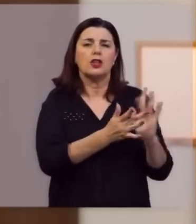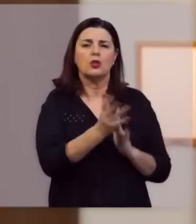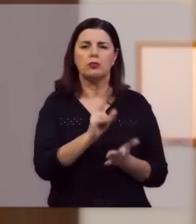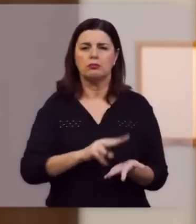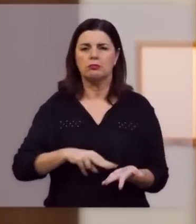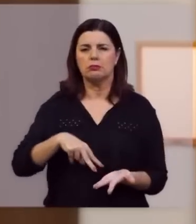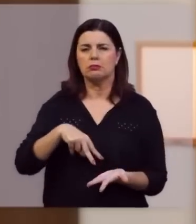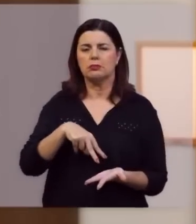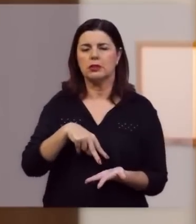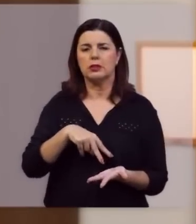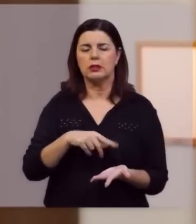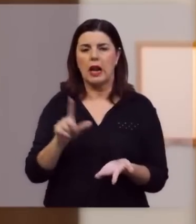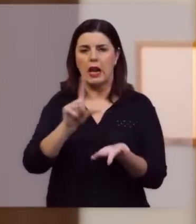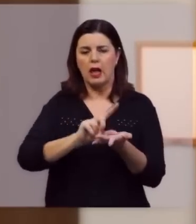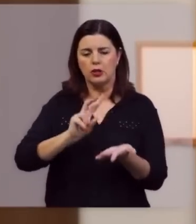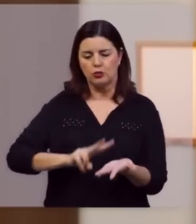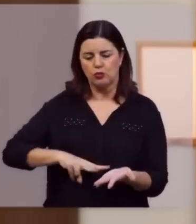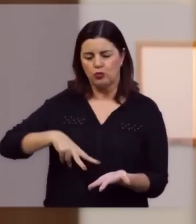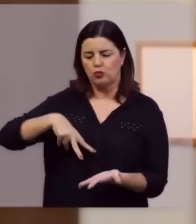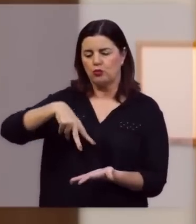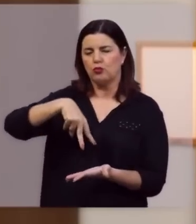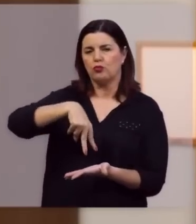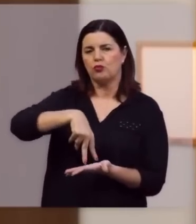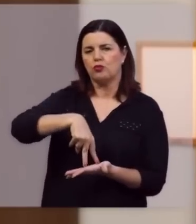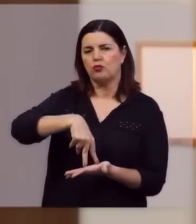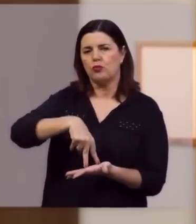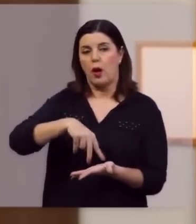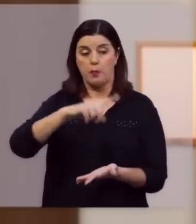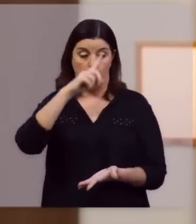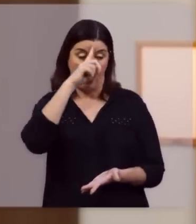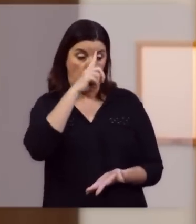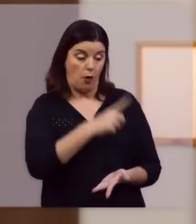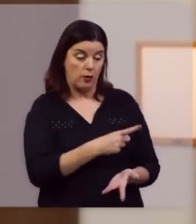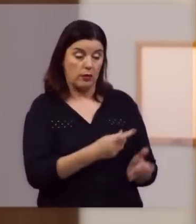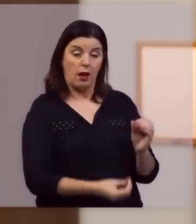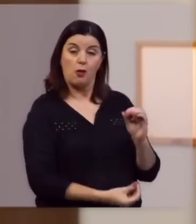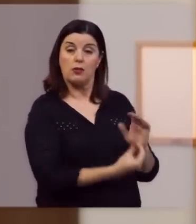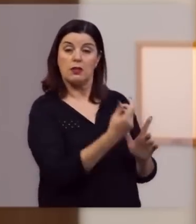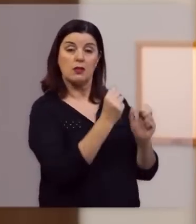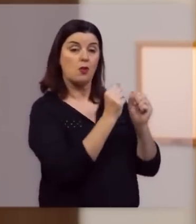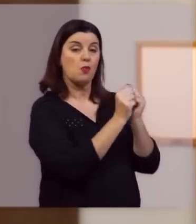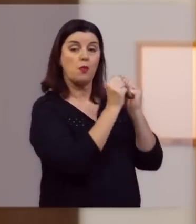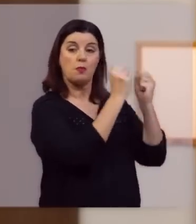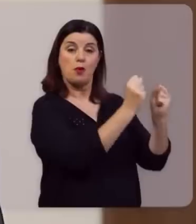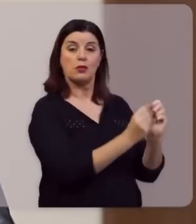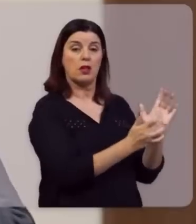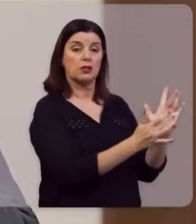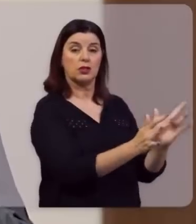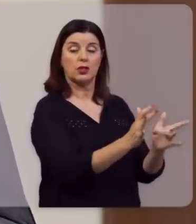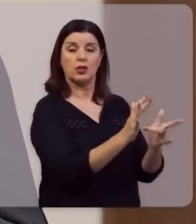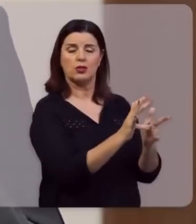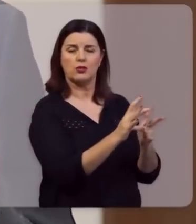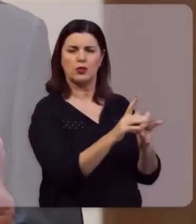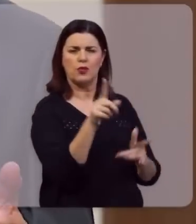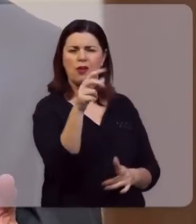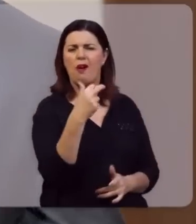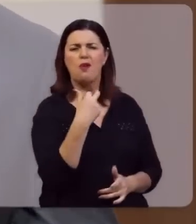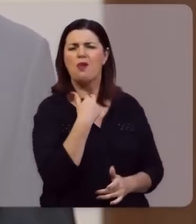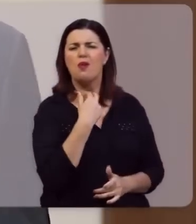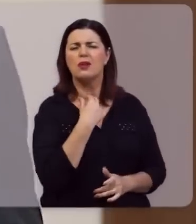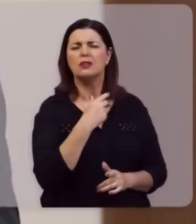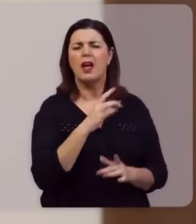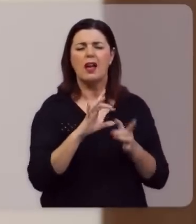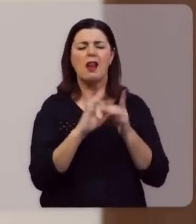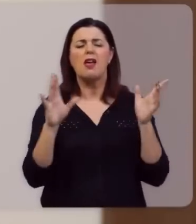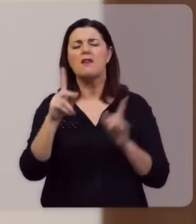ressurge, e ele ressuscita, porque quem dá a ordem, dá o poder, para que a ordem se cumpra, você não consegue,